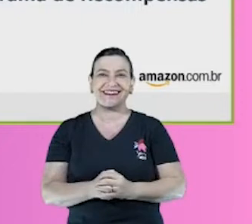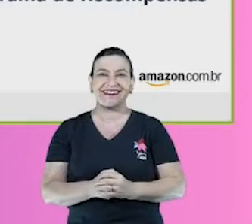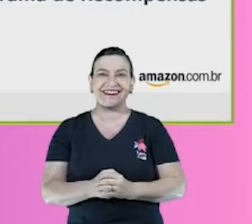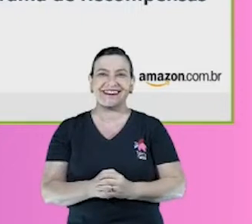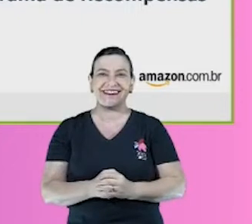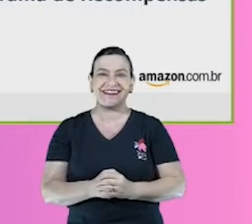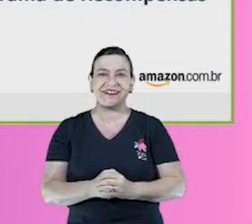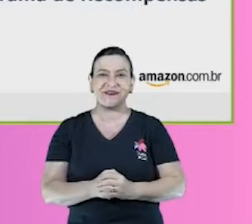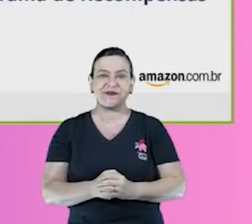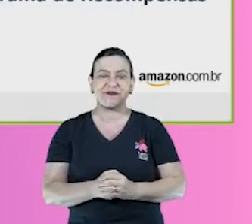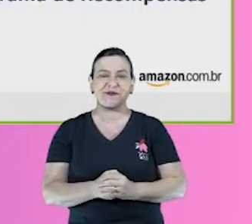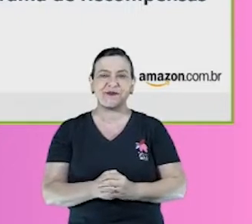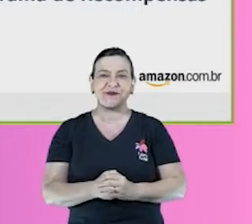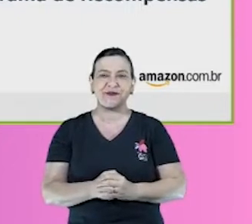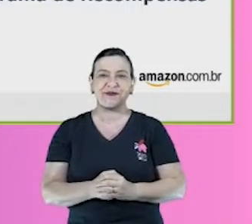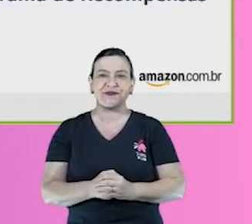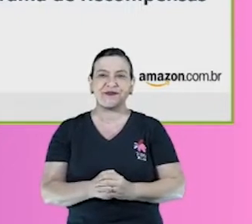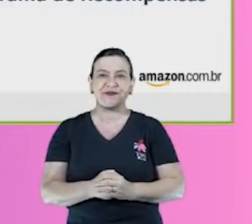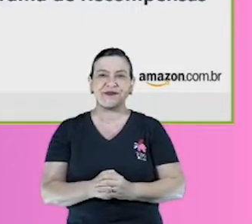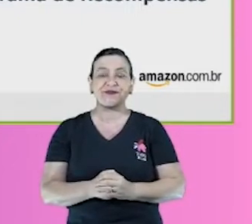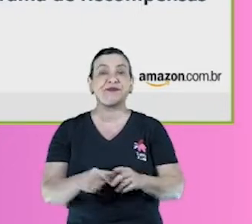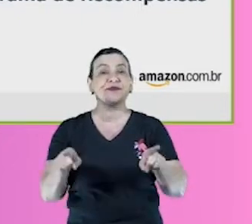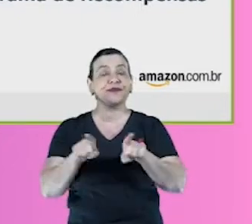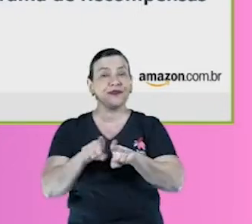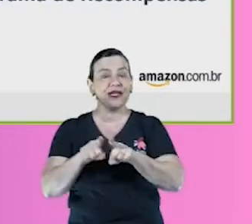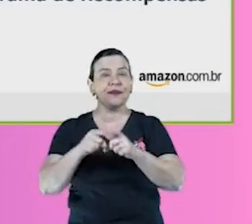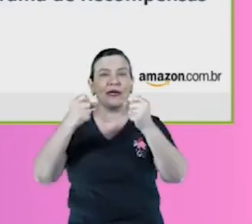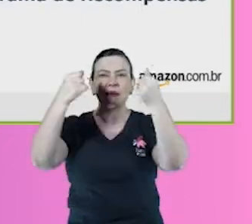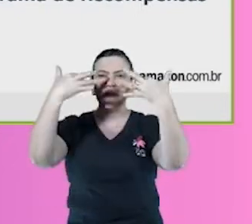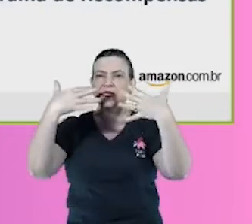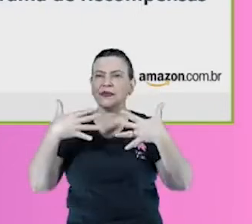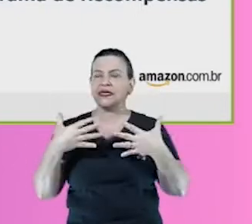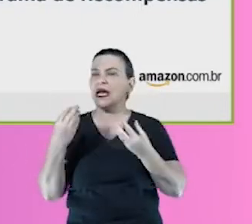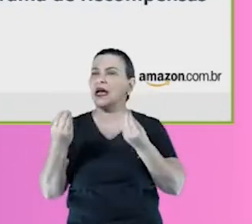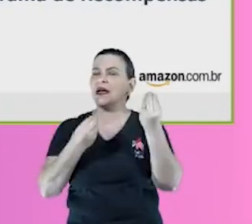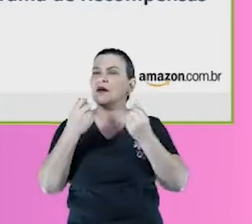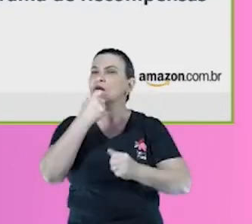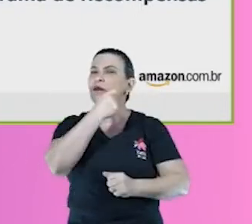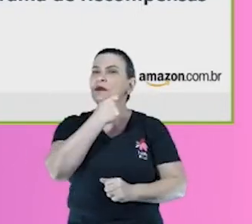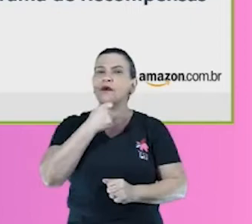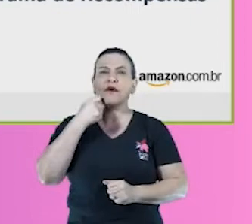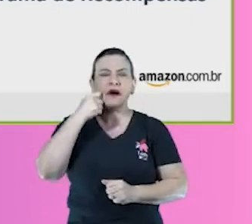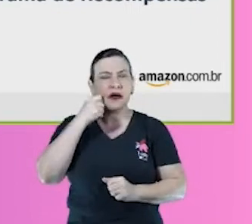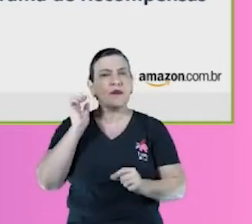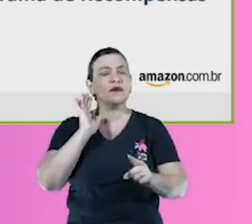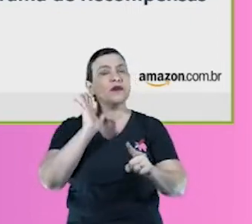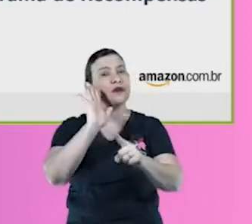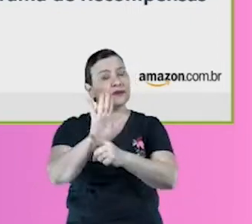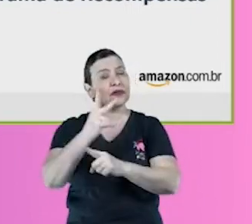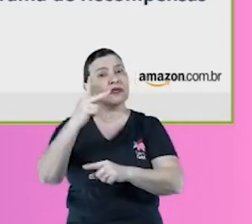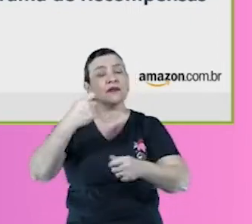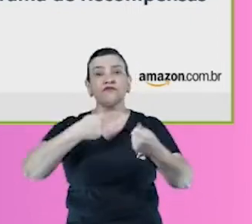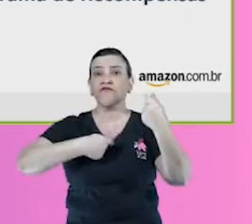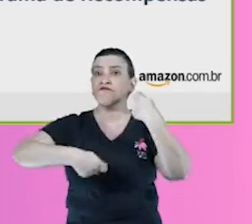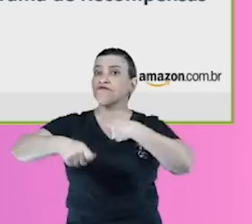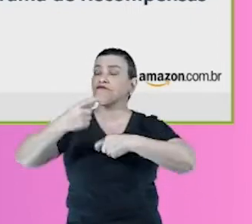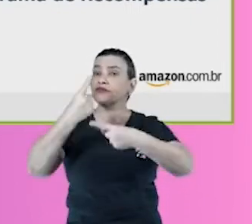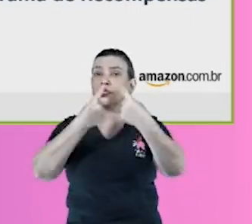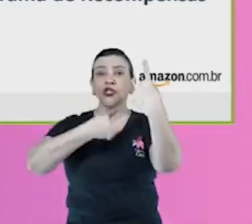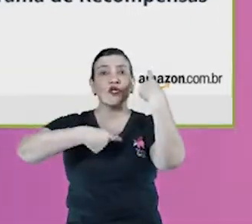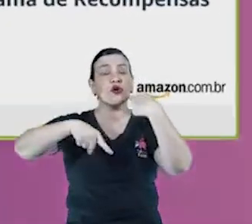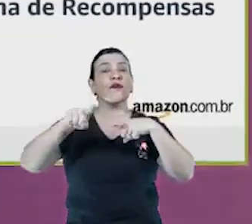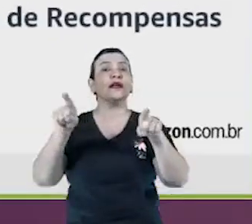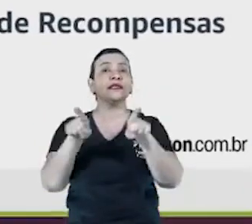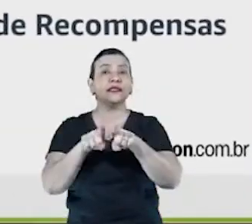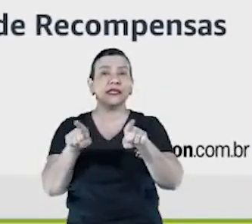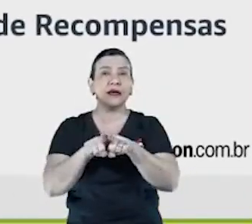E aí, pessoal, pra contar um pouquinho de vocês, como que a Amazon pode ajudar o seu negócio a inovar e pode ajudar a sua operação, né,